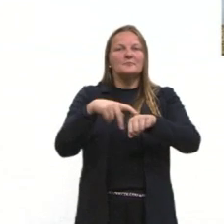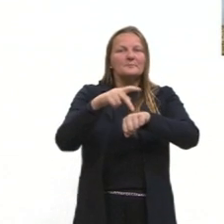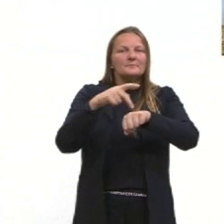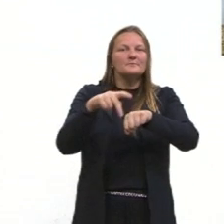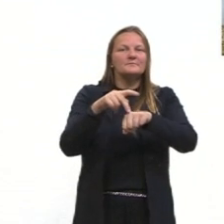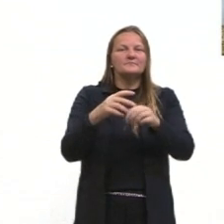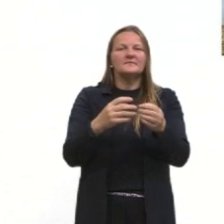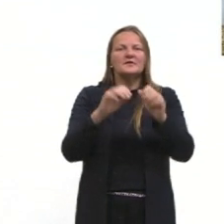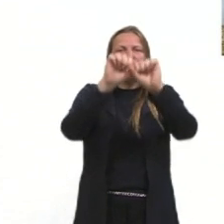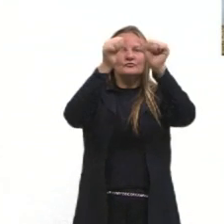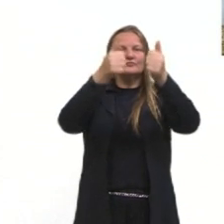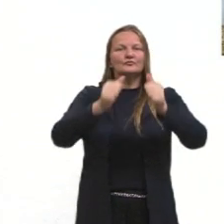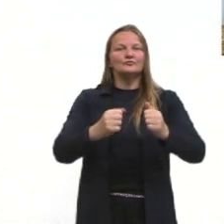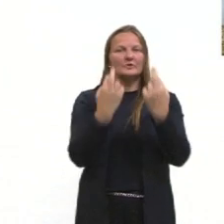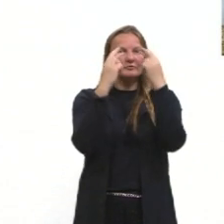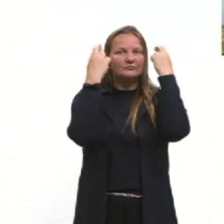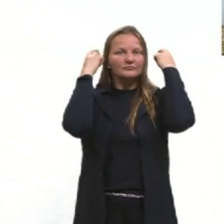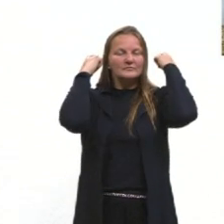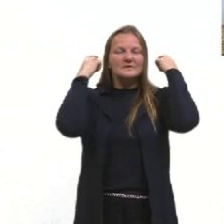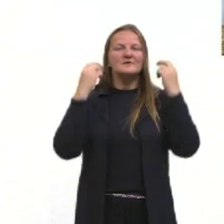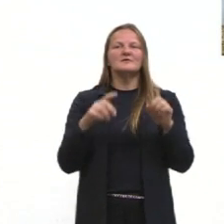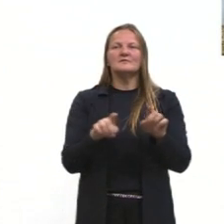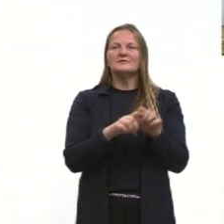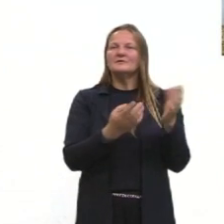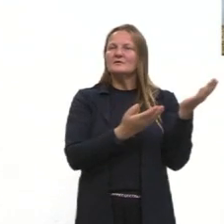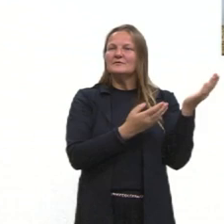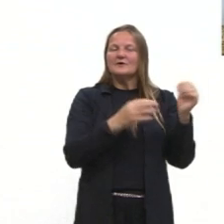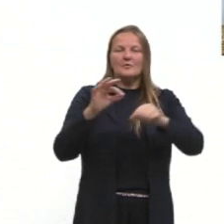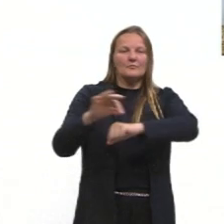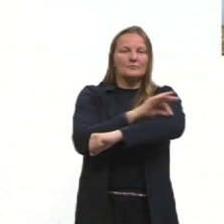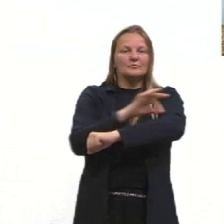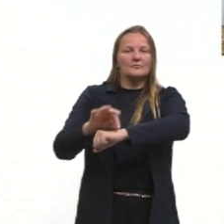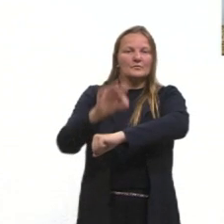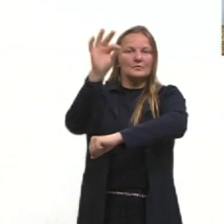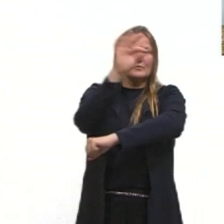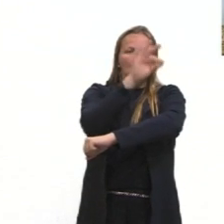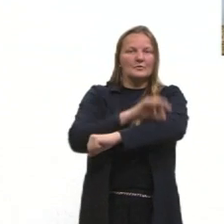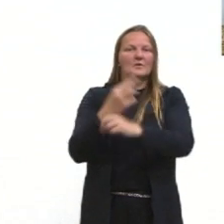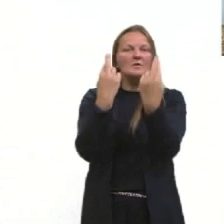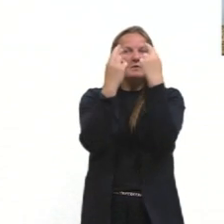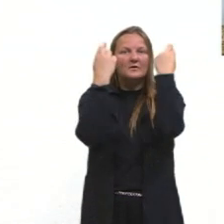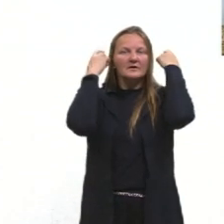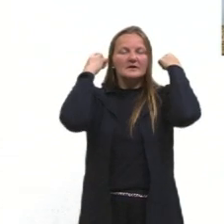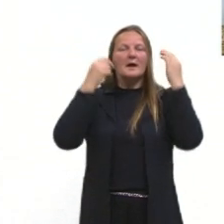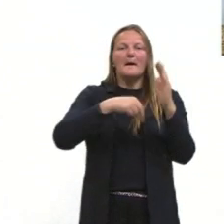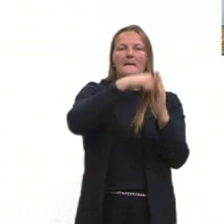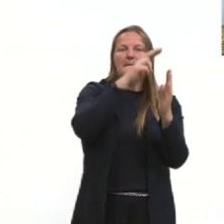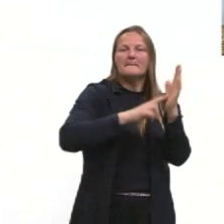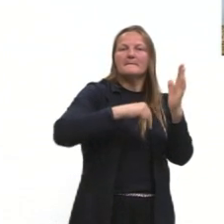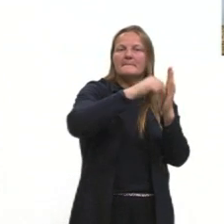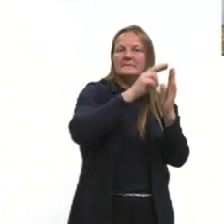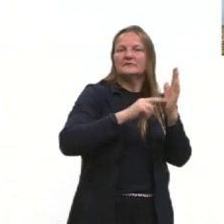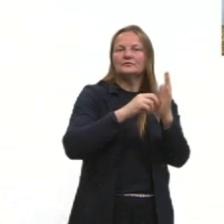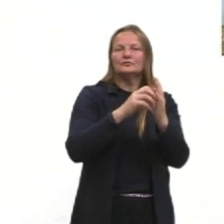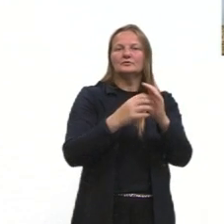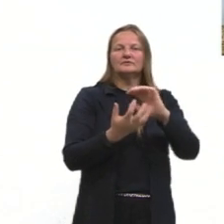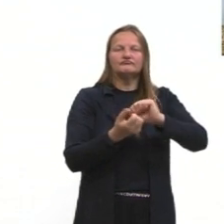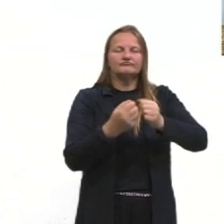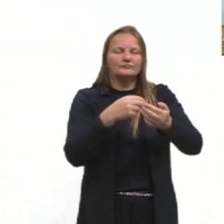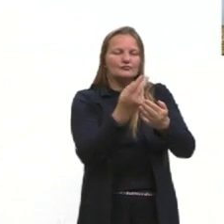esculturas gregas, lembramos da arquitetura grega, das pinturas em cerâmicas,